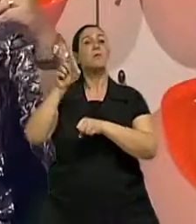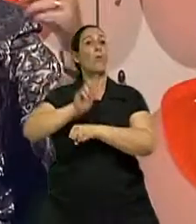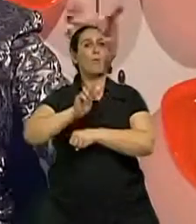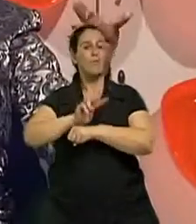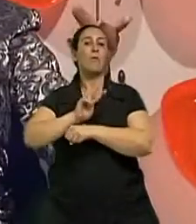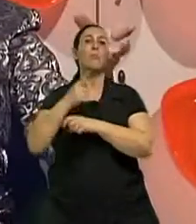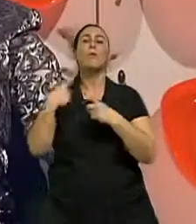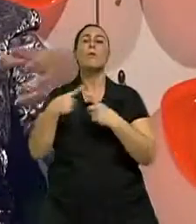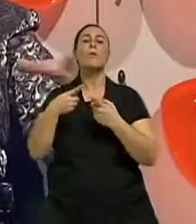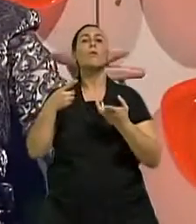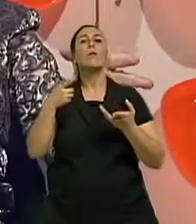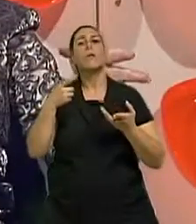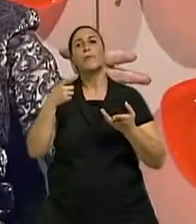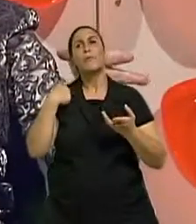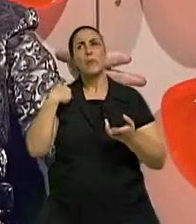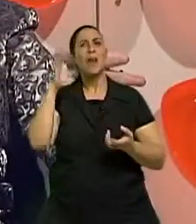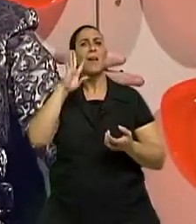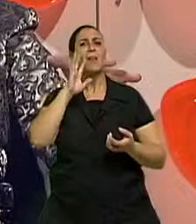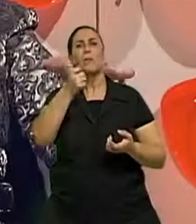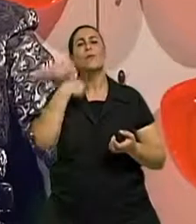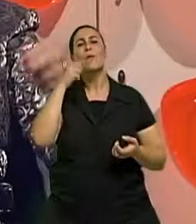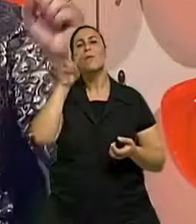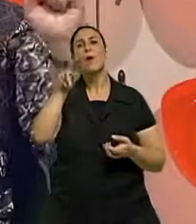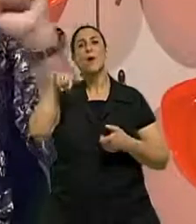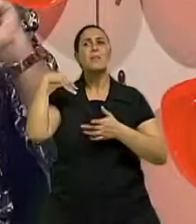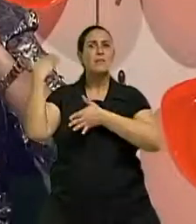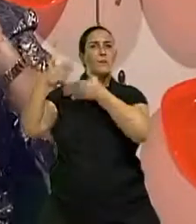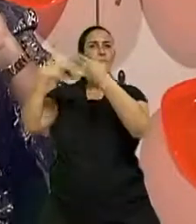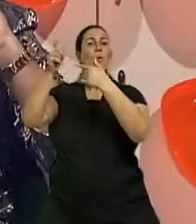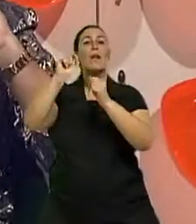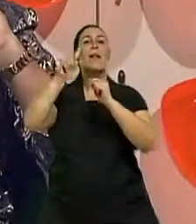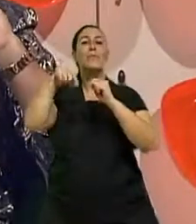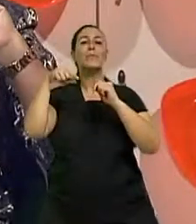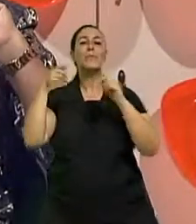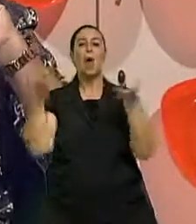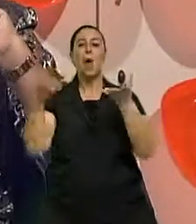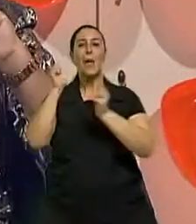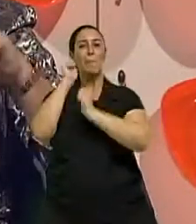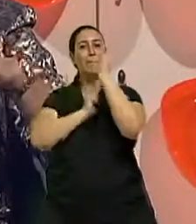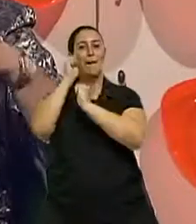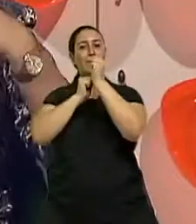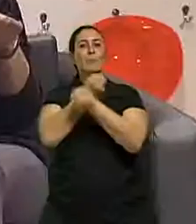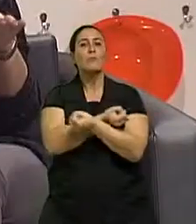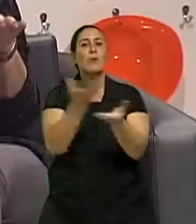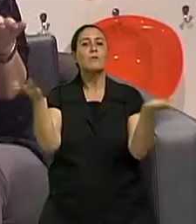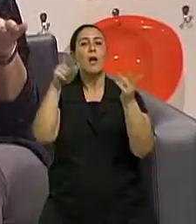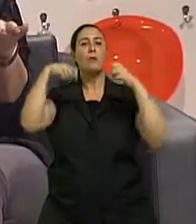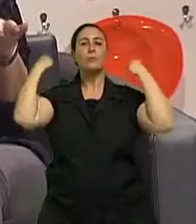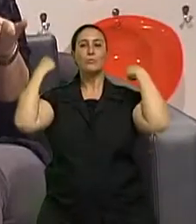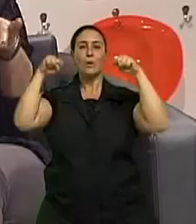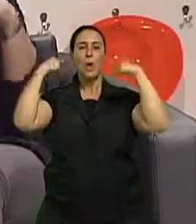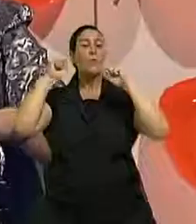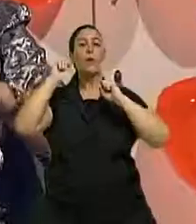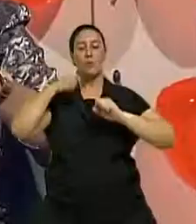hoje, assim, uma coisa que eu acho muito legal é aquele desenvolvimento de ginástica laboral. Ah, sim. Para aquele